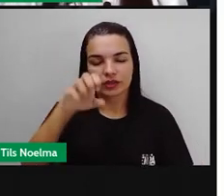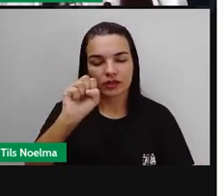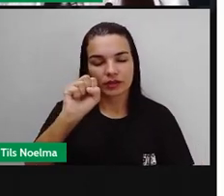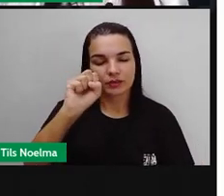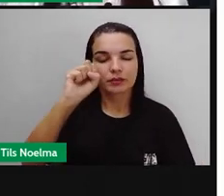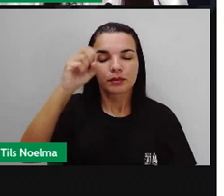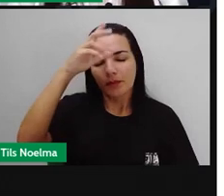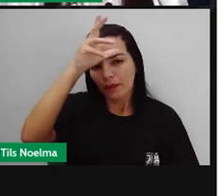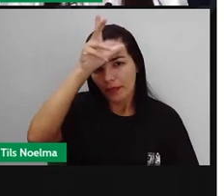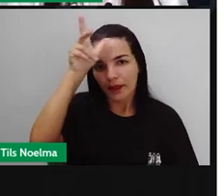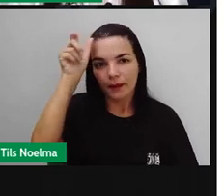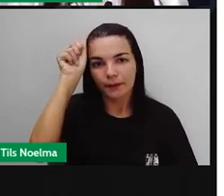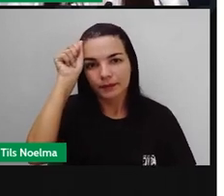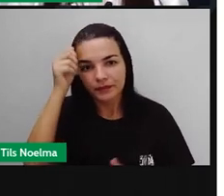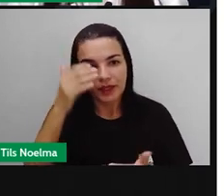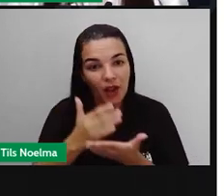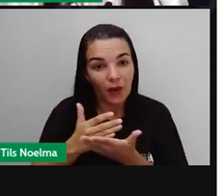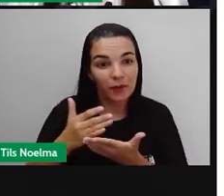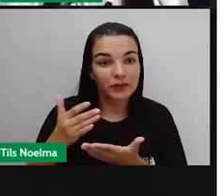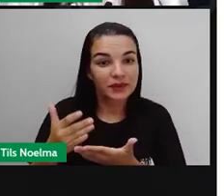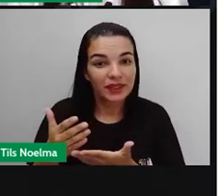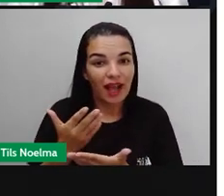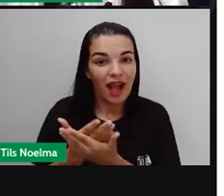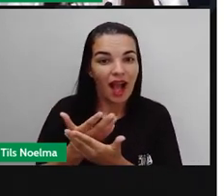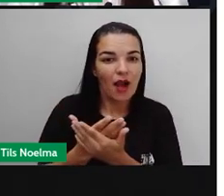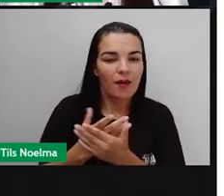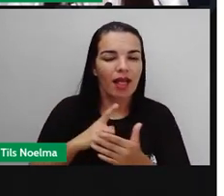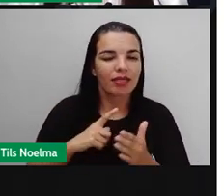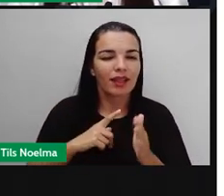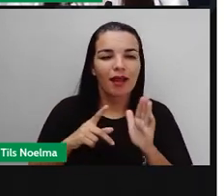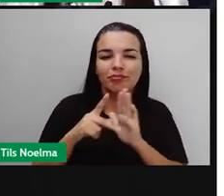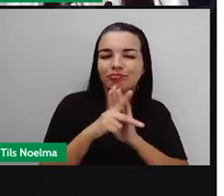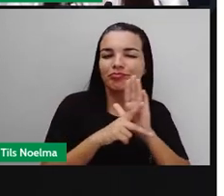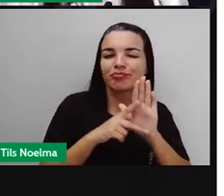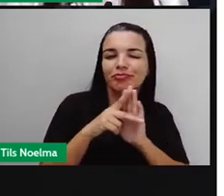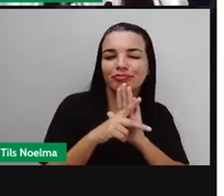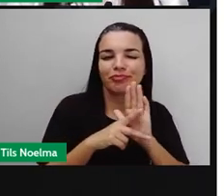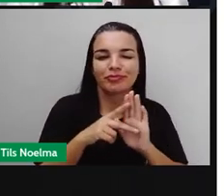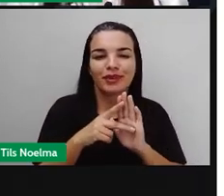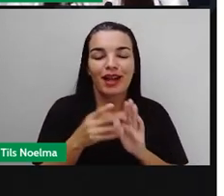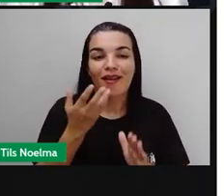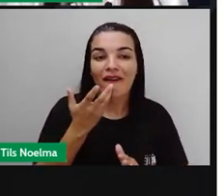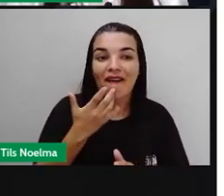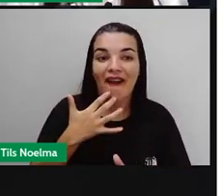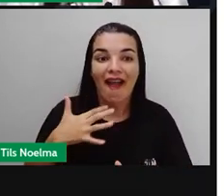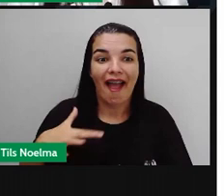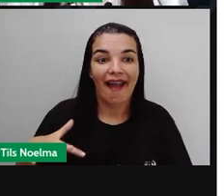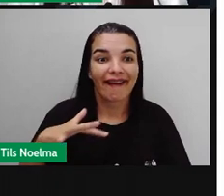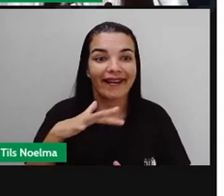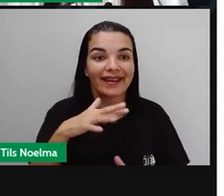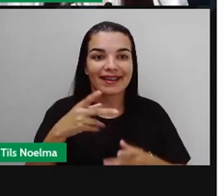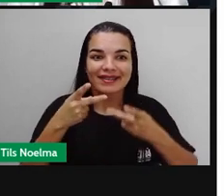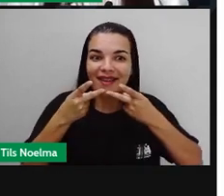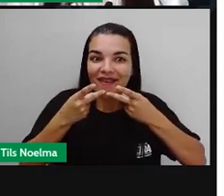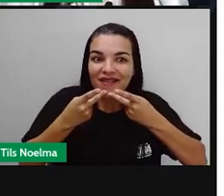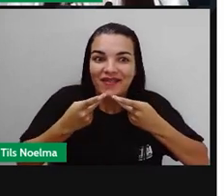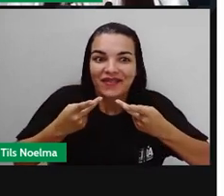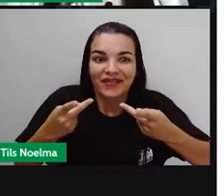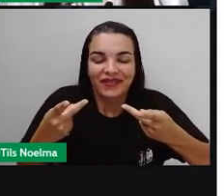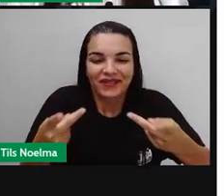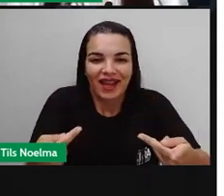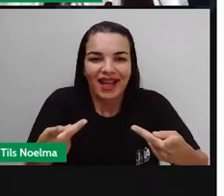E para começar a aula, a Pró trouxe aqui um poema, né, onde uma criança, ela vai recitar aí,